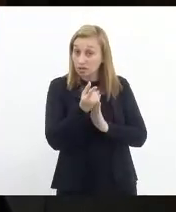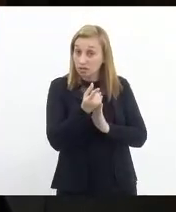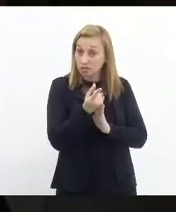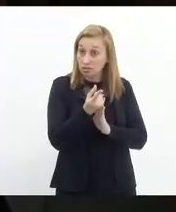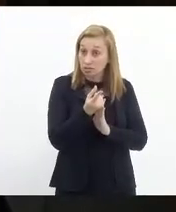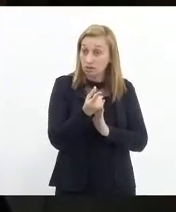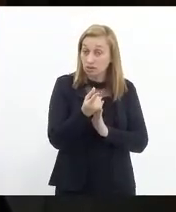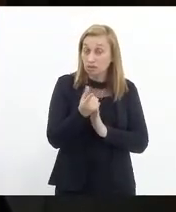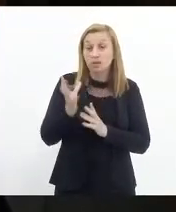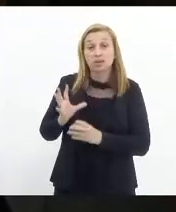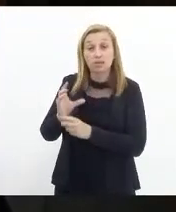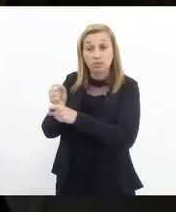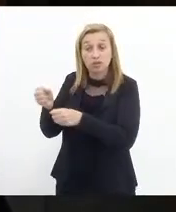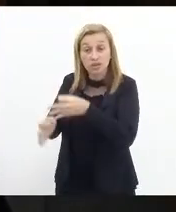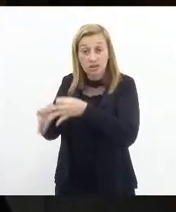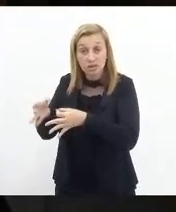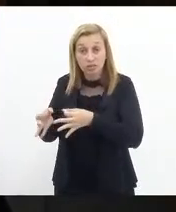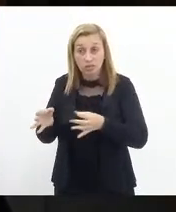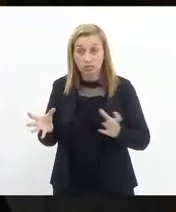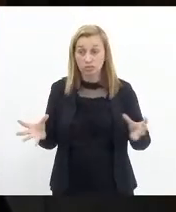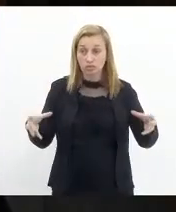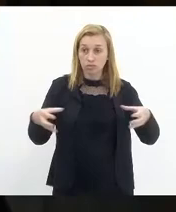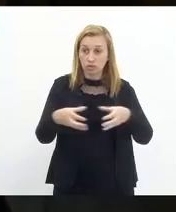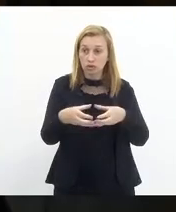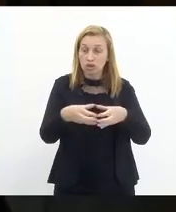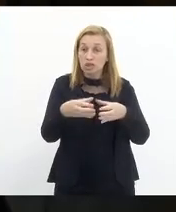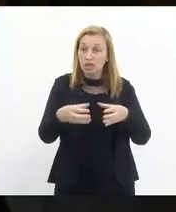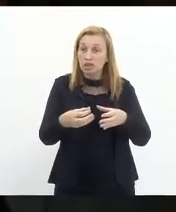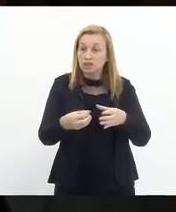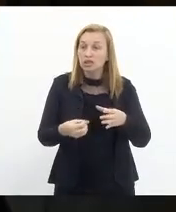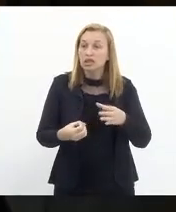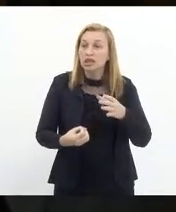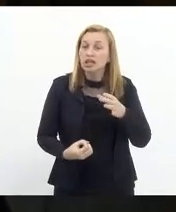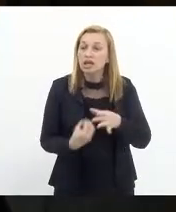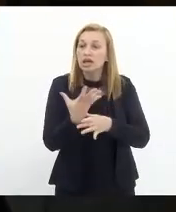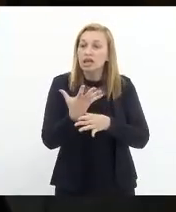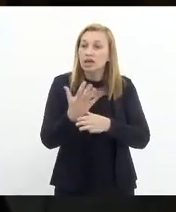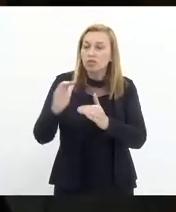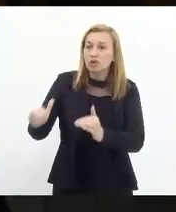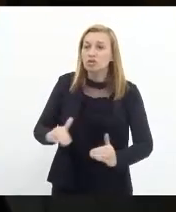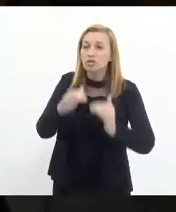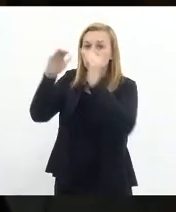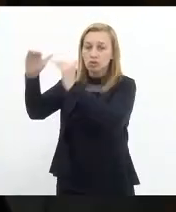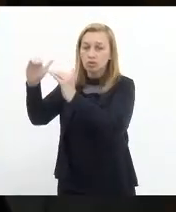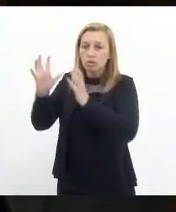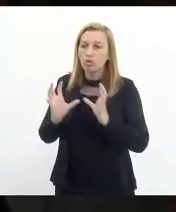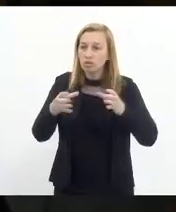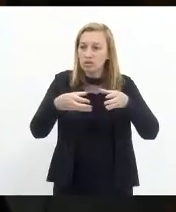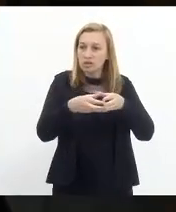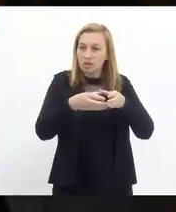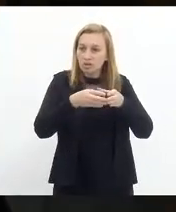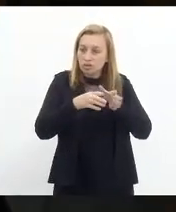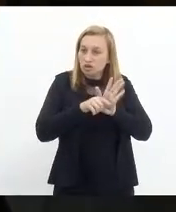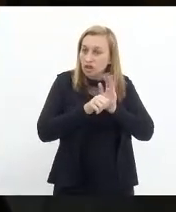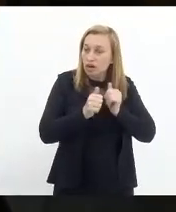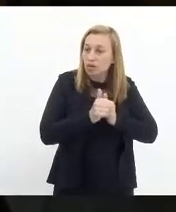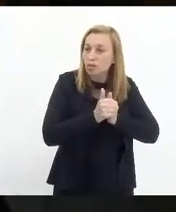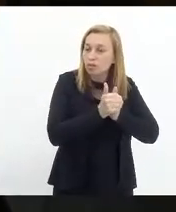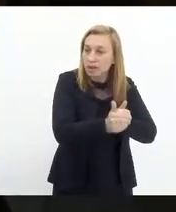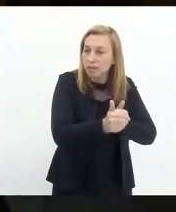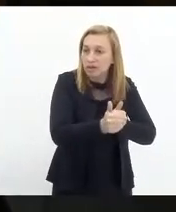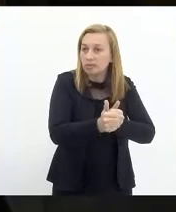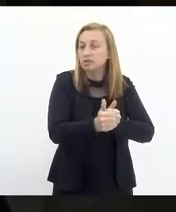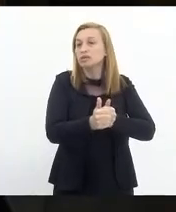reunião conjunta, e dali nasça uma subcomissão de acompanhamento, que será composta